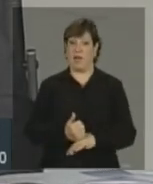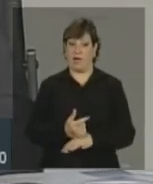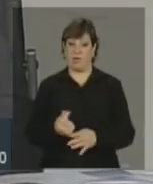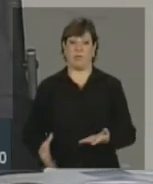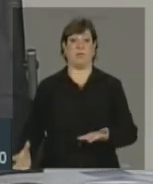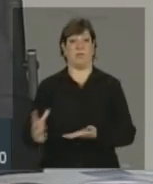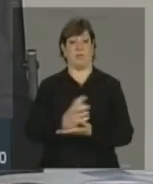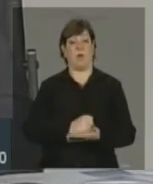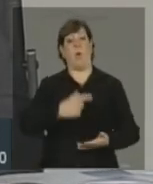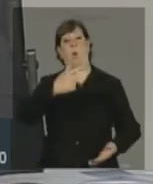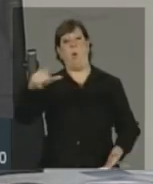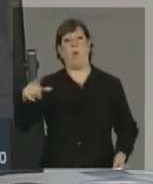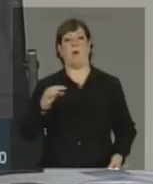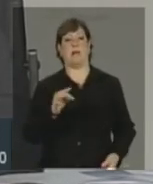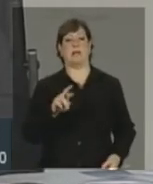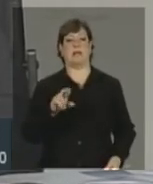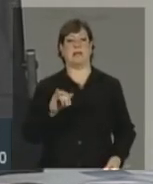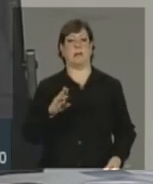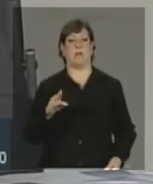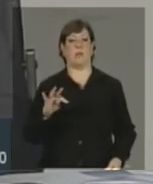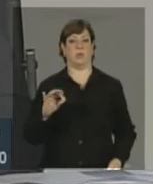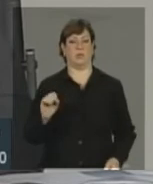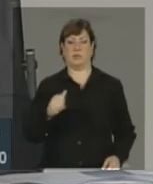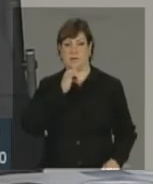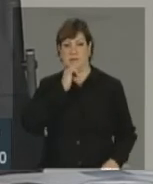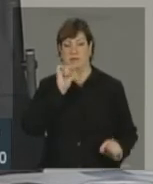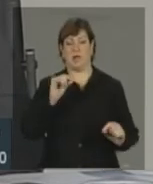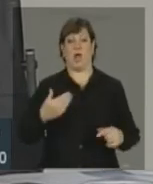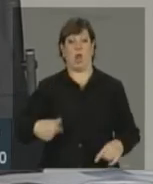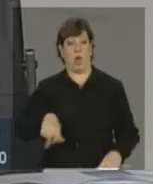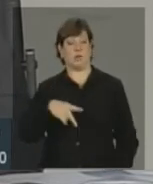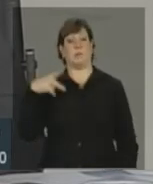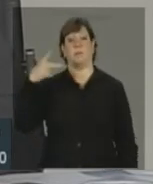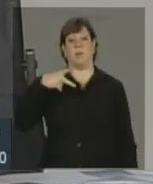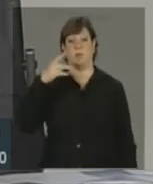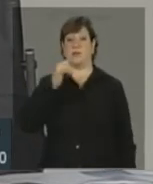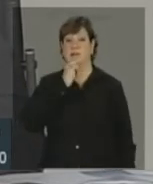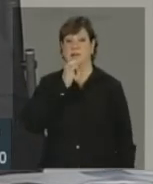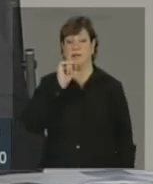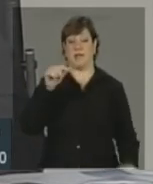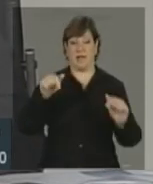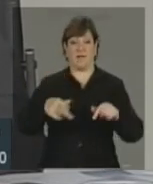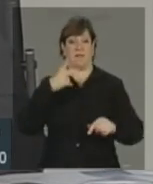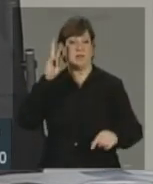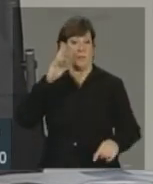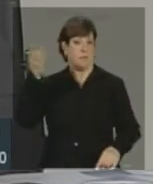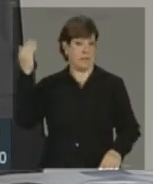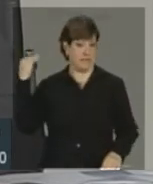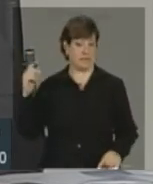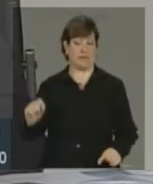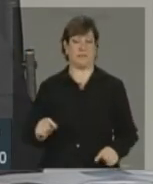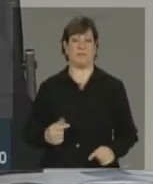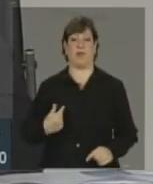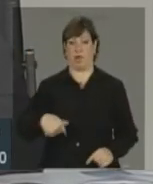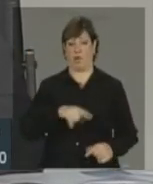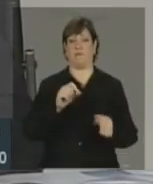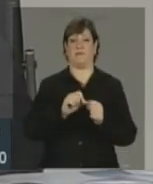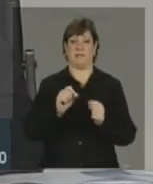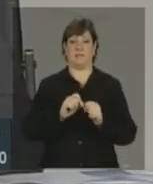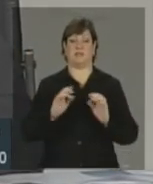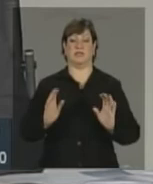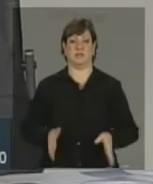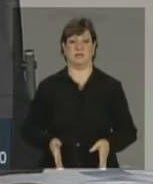arrecadação de outros tributos. Então, a nossa política, por exemplo, de, aqui falando do passado, que nós fizemos